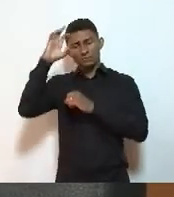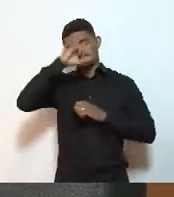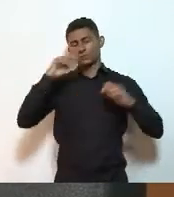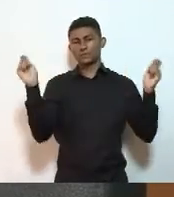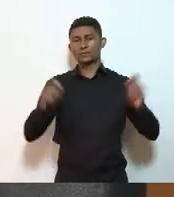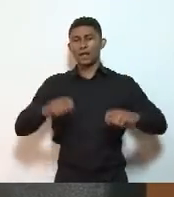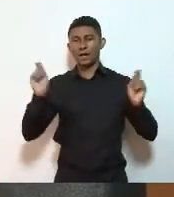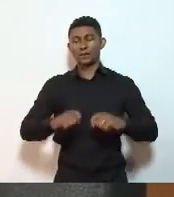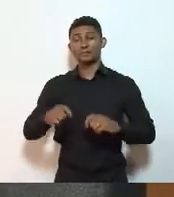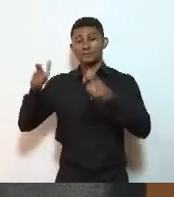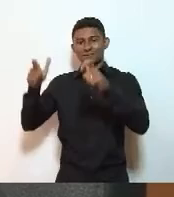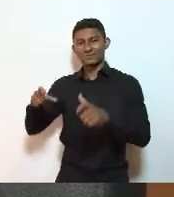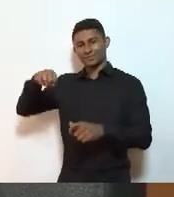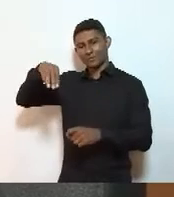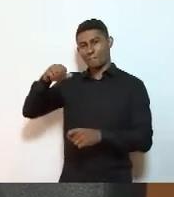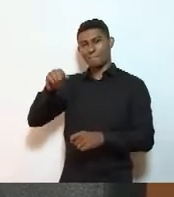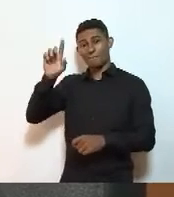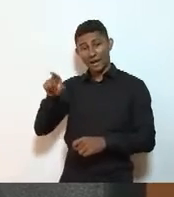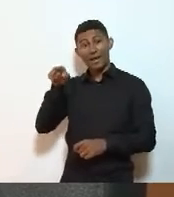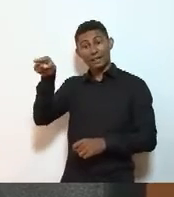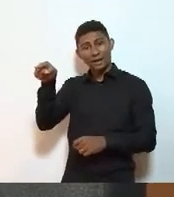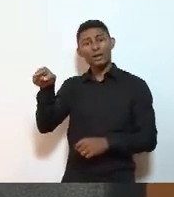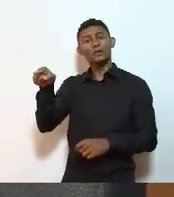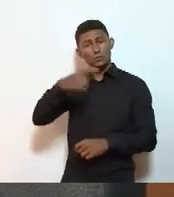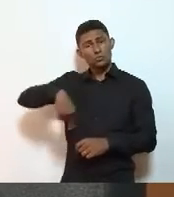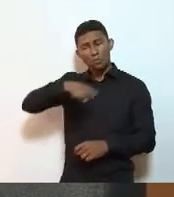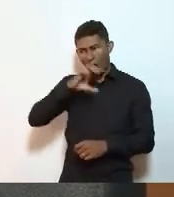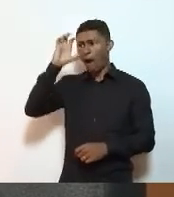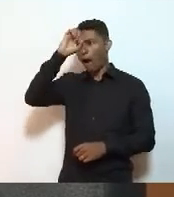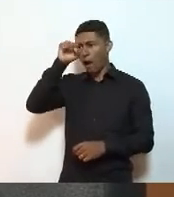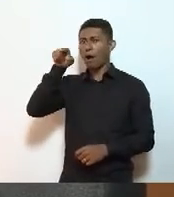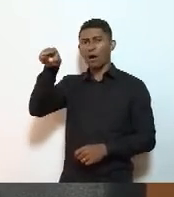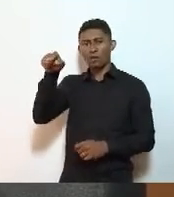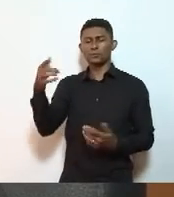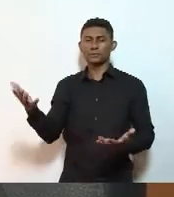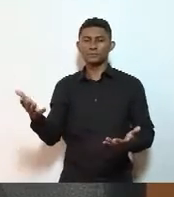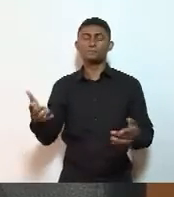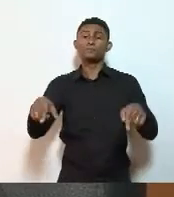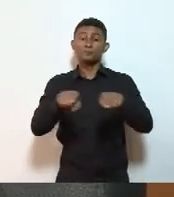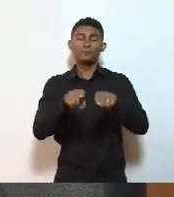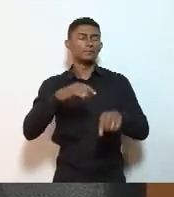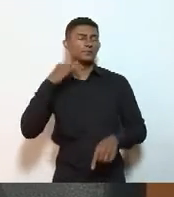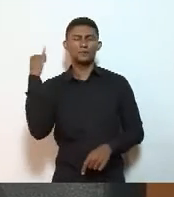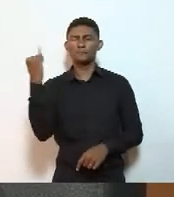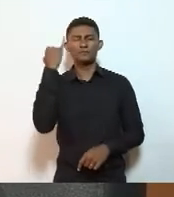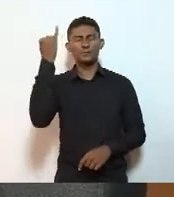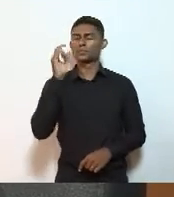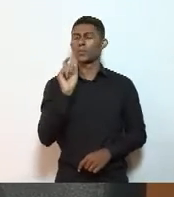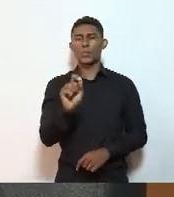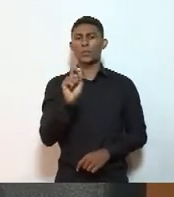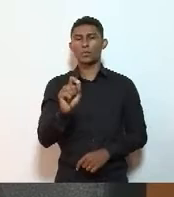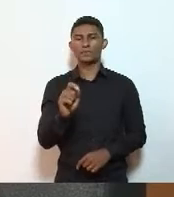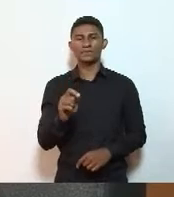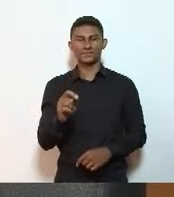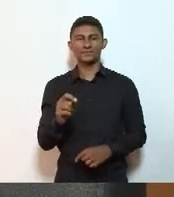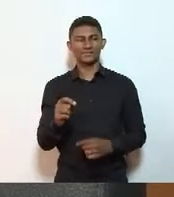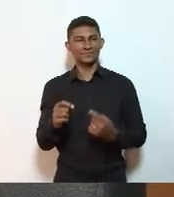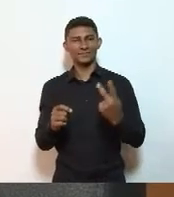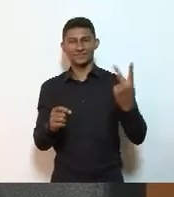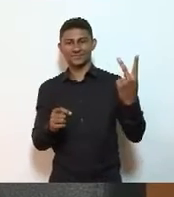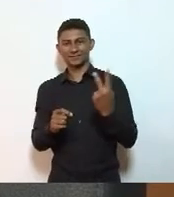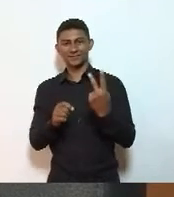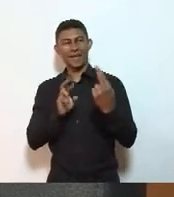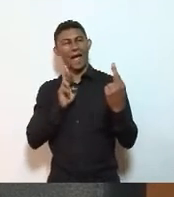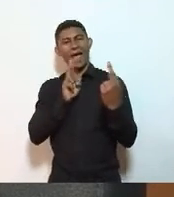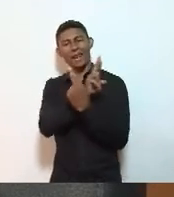aprendemos em Maré. E, por fim, uma coisa muito importante que está colocada na ordem do dia. Nossa relação é antiga, ela se reforçou